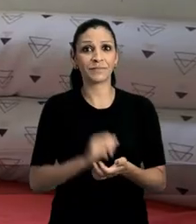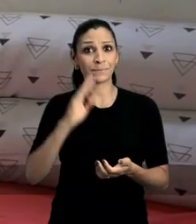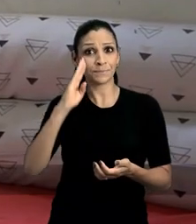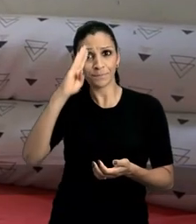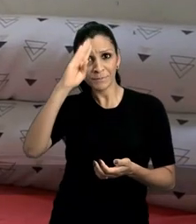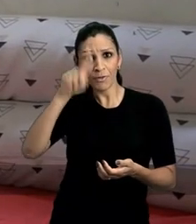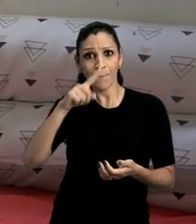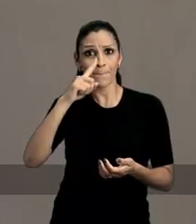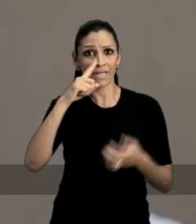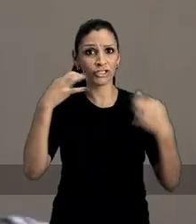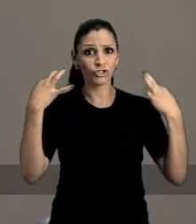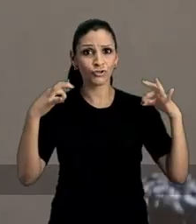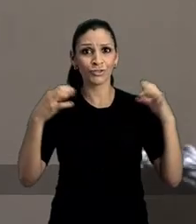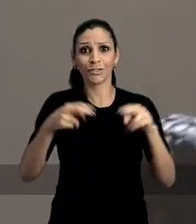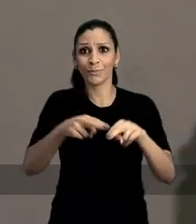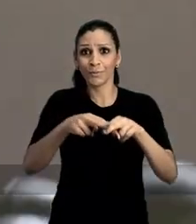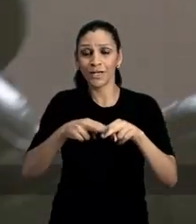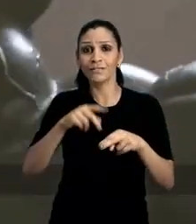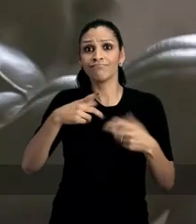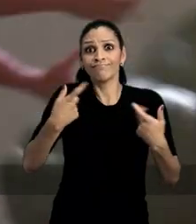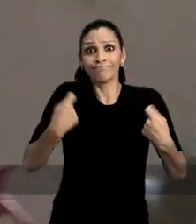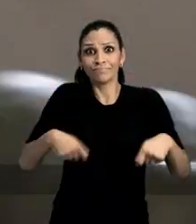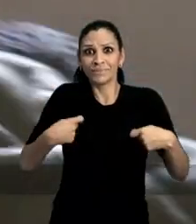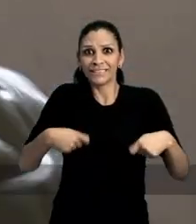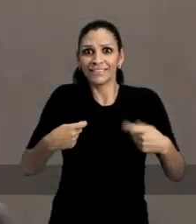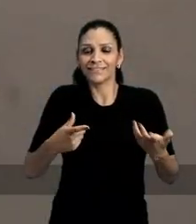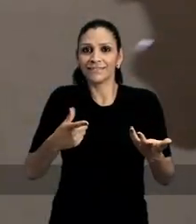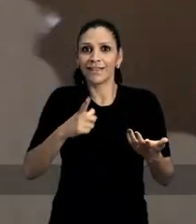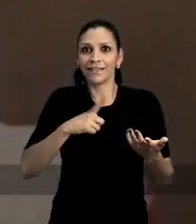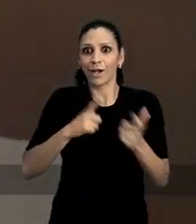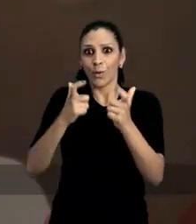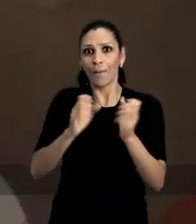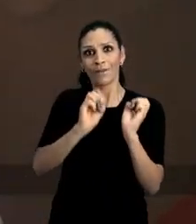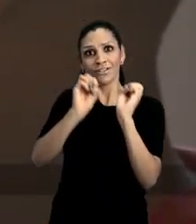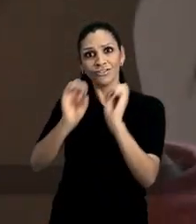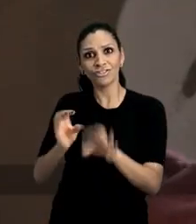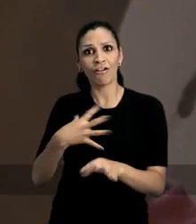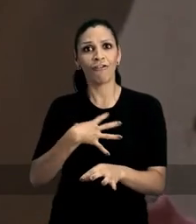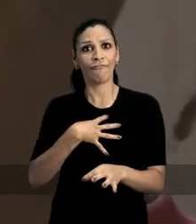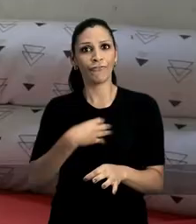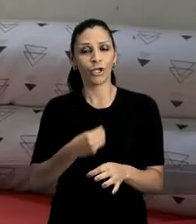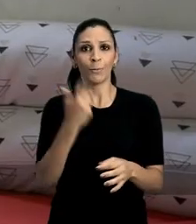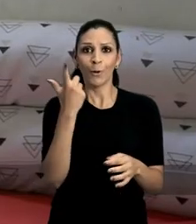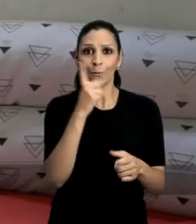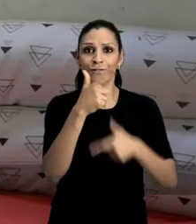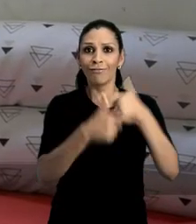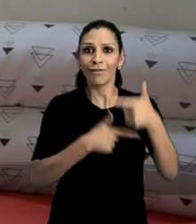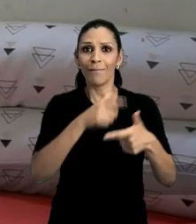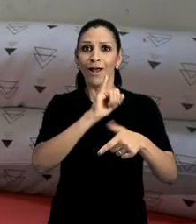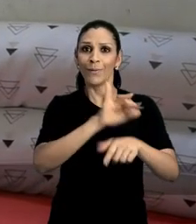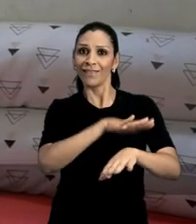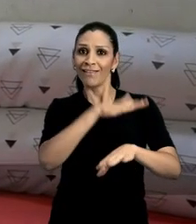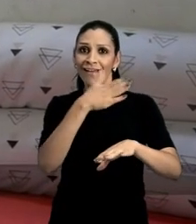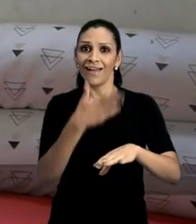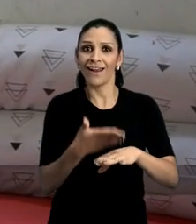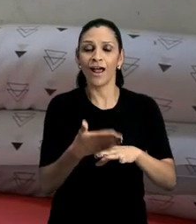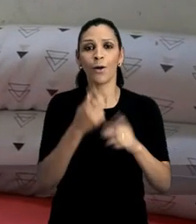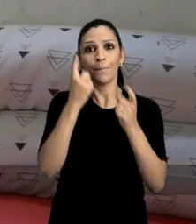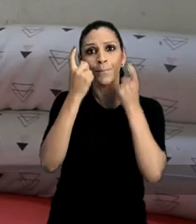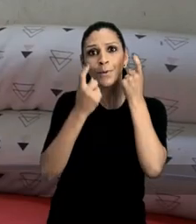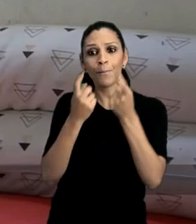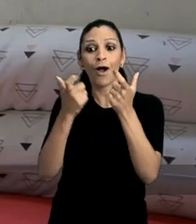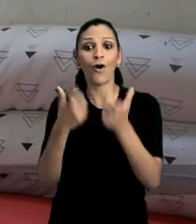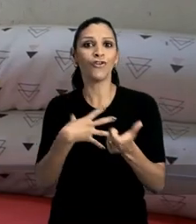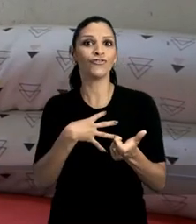Principalmente as mães solteiras, porque a gente precisa muito ter com quem deixar o filho. Tu pode pegar um trabalho de turma integral